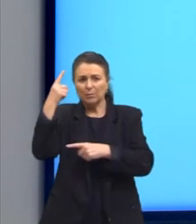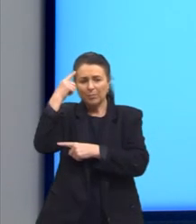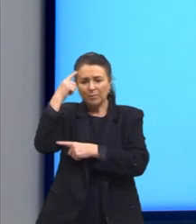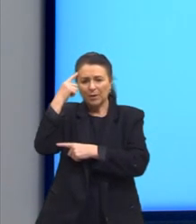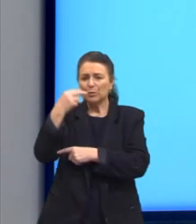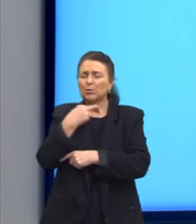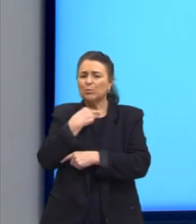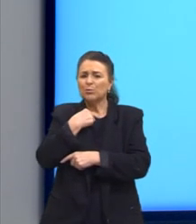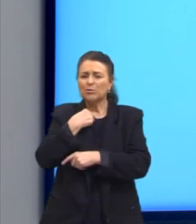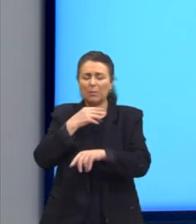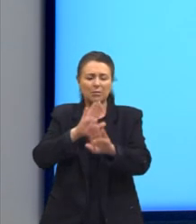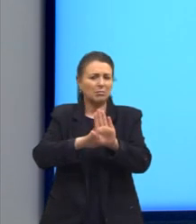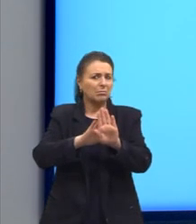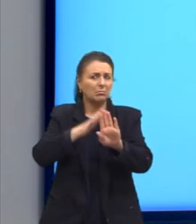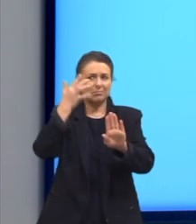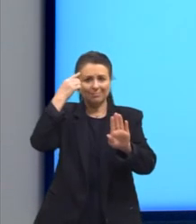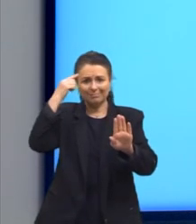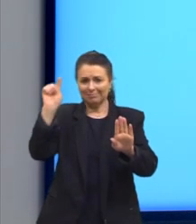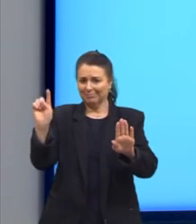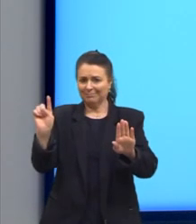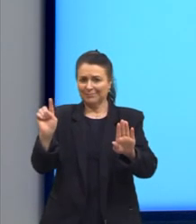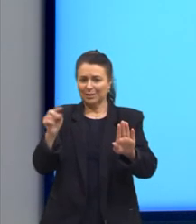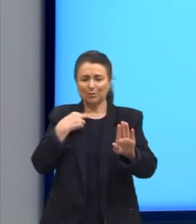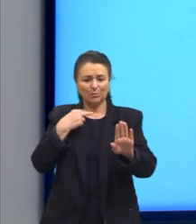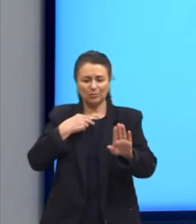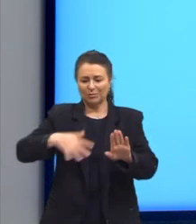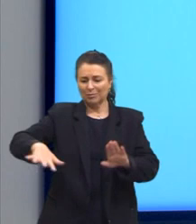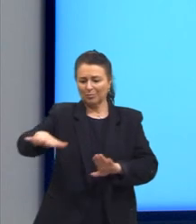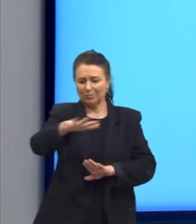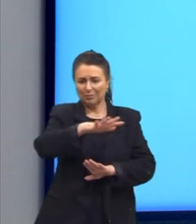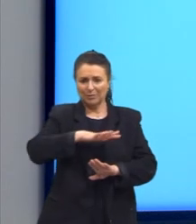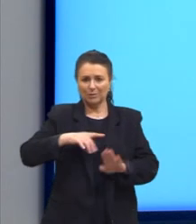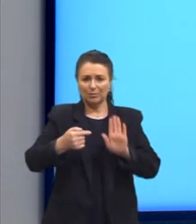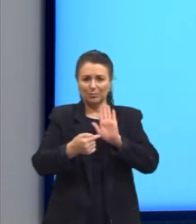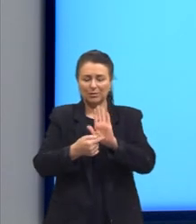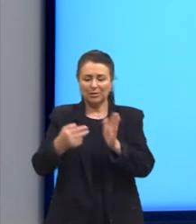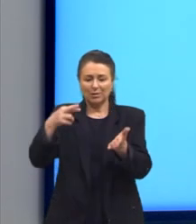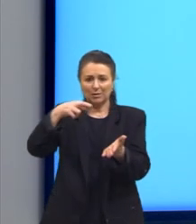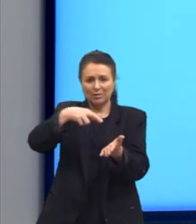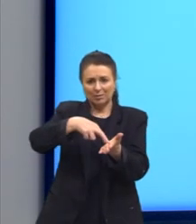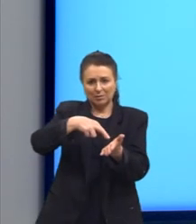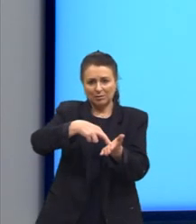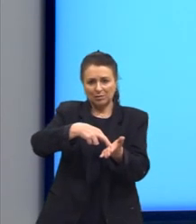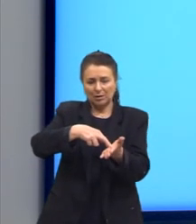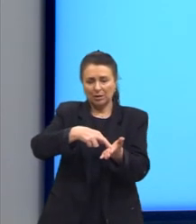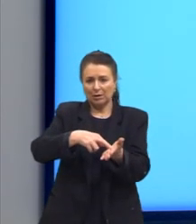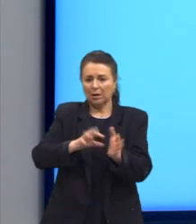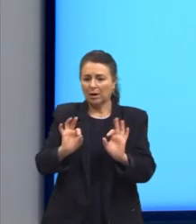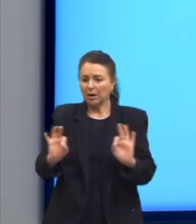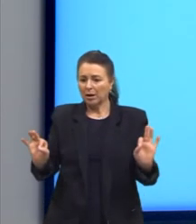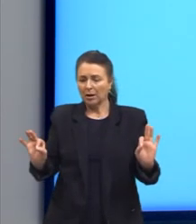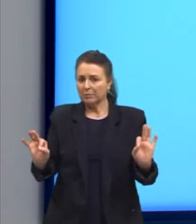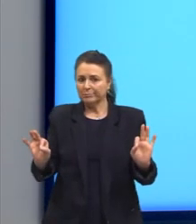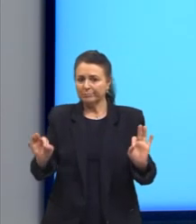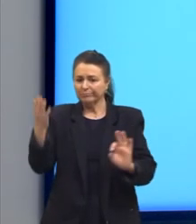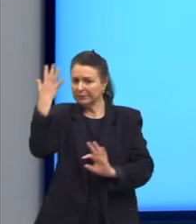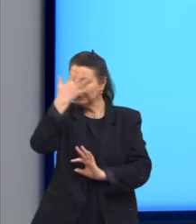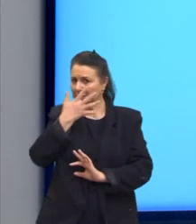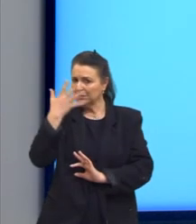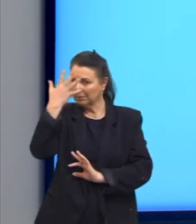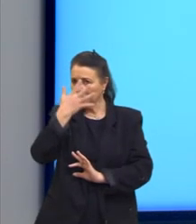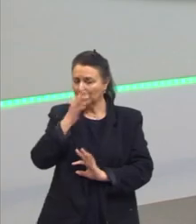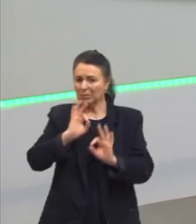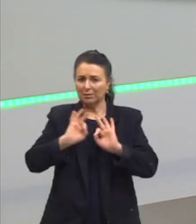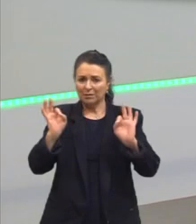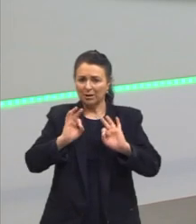podia mais ter um ambiente no qual se idealizasse a realidade. A realidade tinha que ser nua e crua, como era, sem